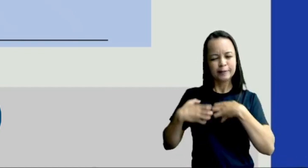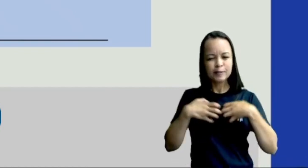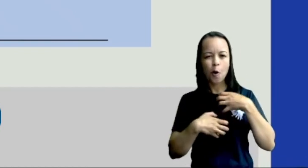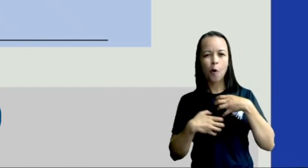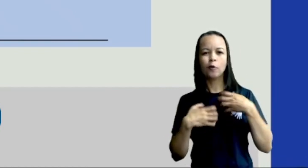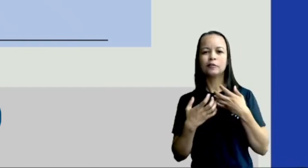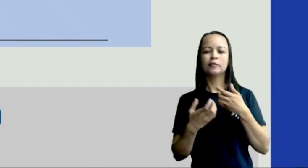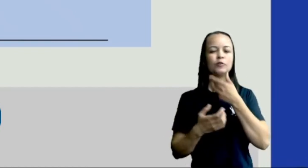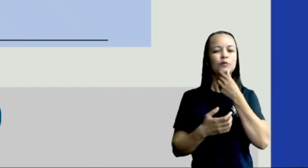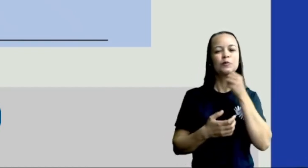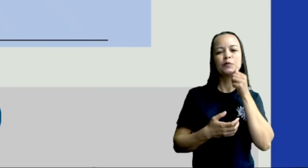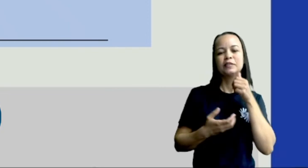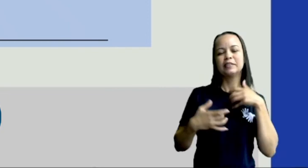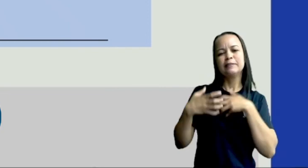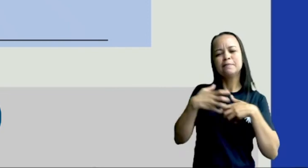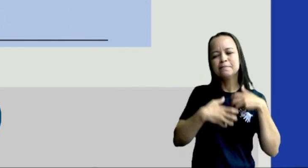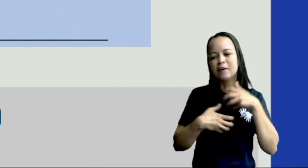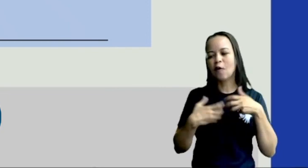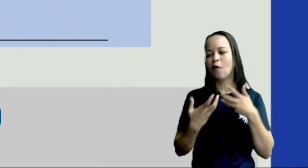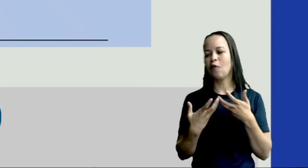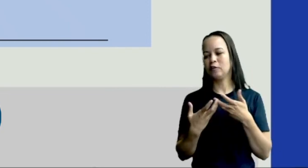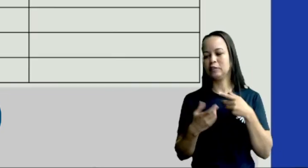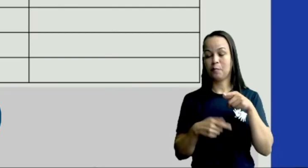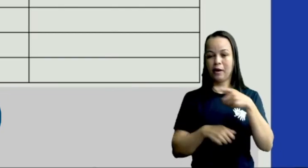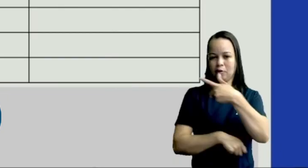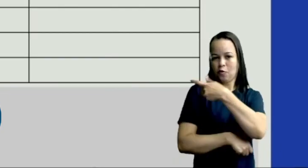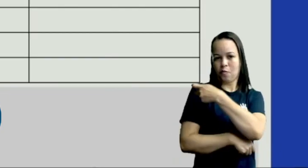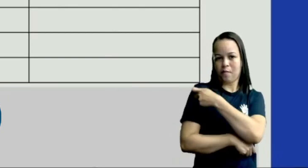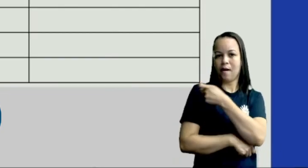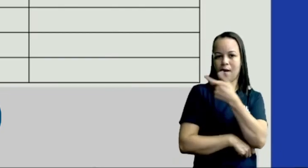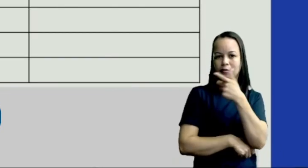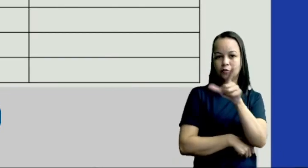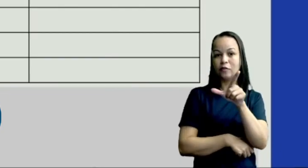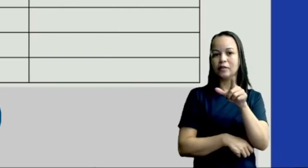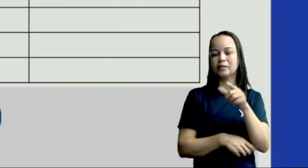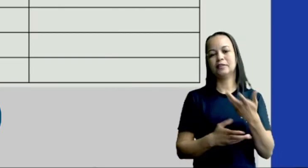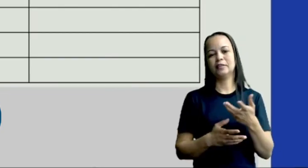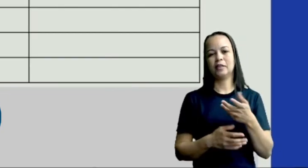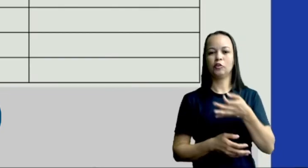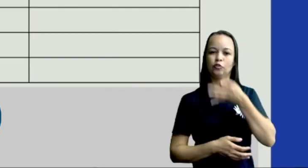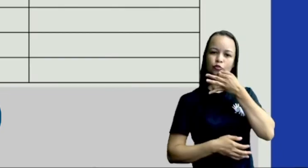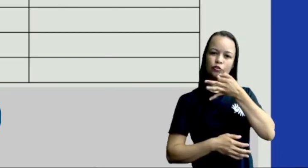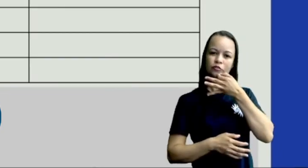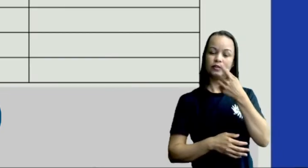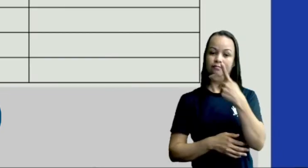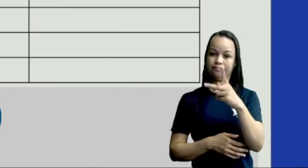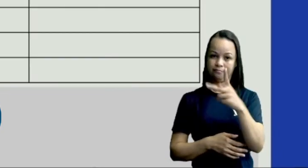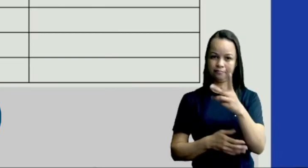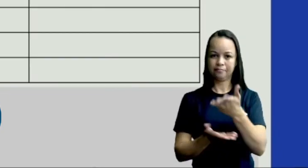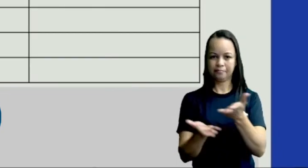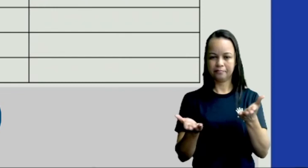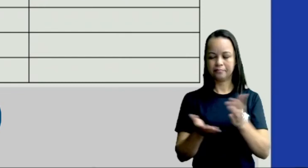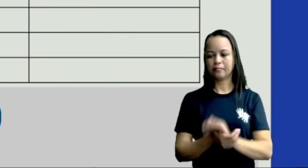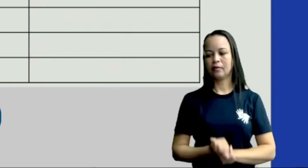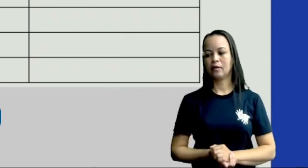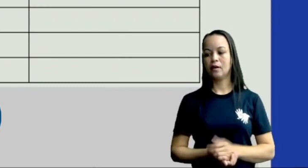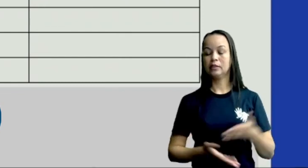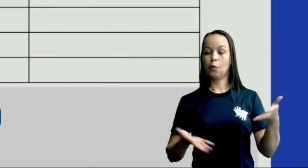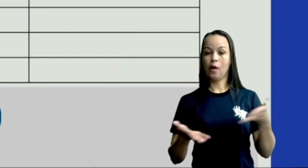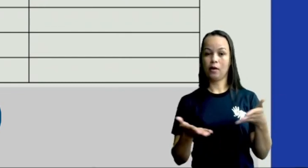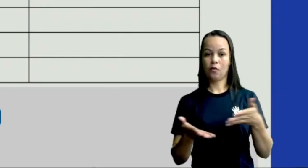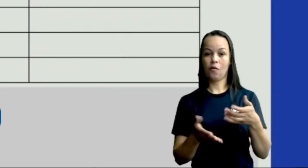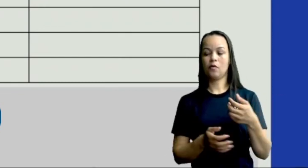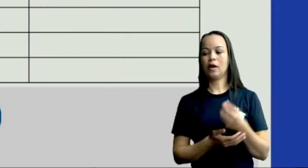vacina? Justifique por que sua resposta tá certo? Aí vamos lá agora é importante vocês vão fazer uma pesquisa